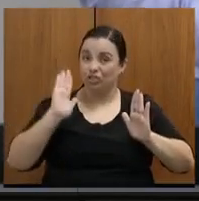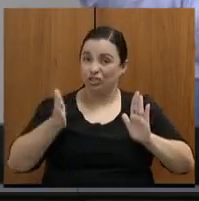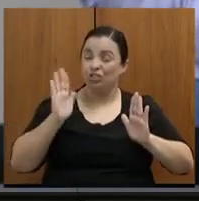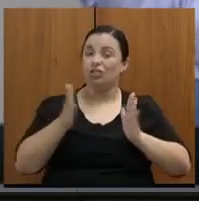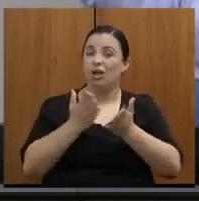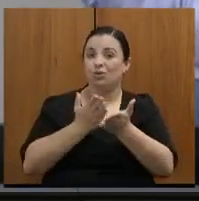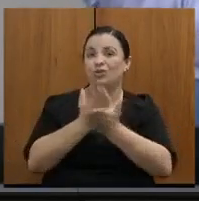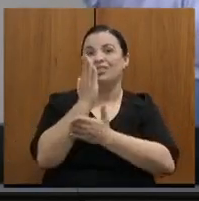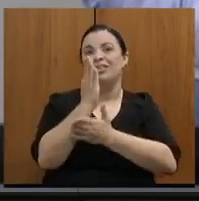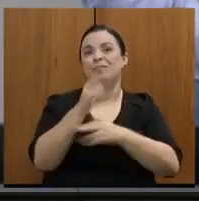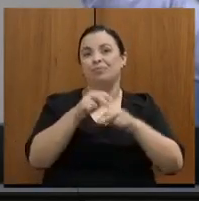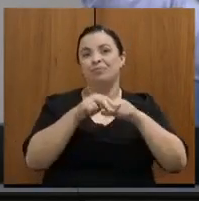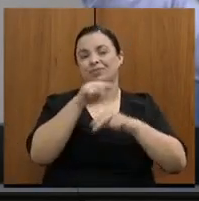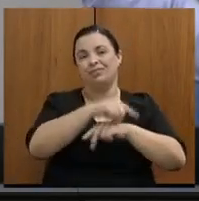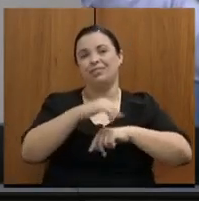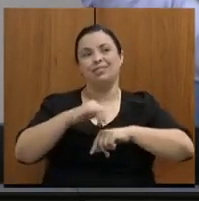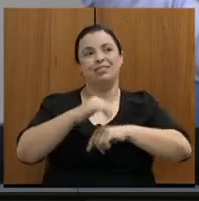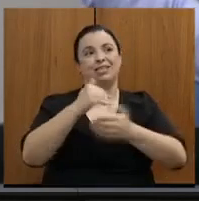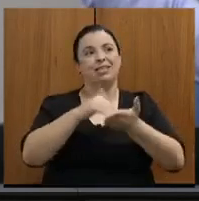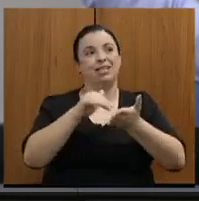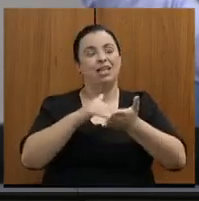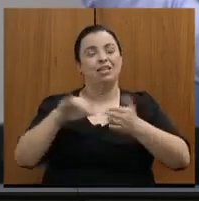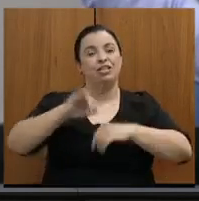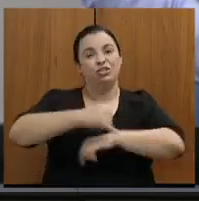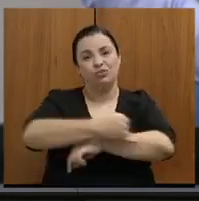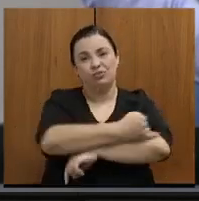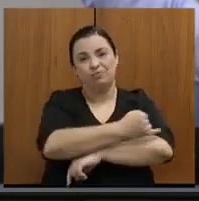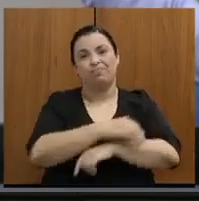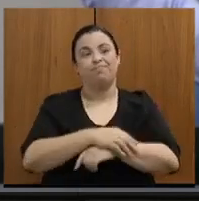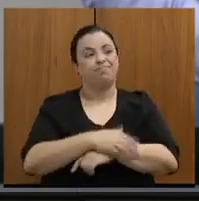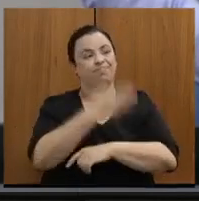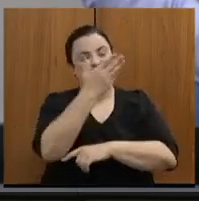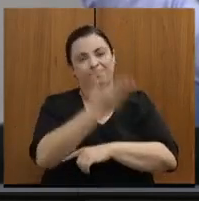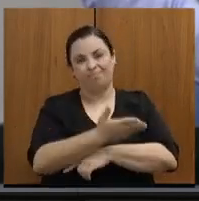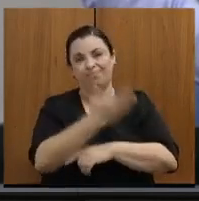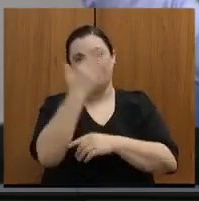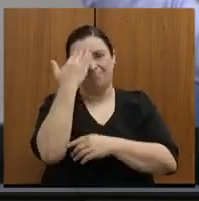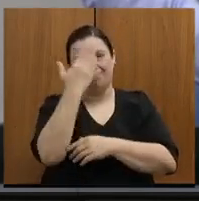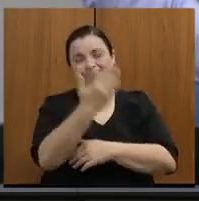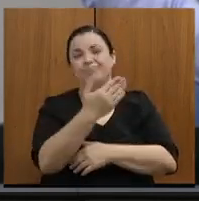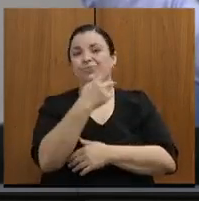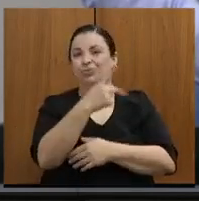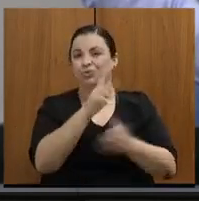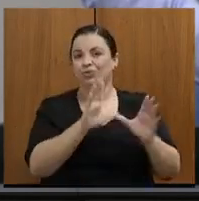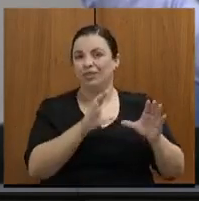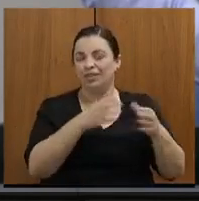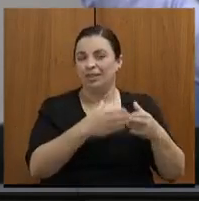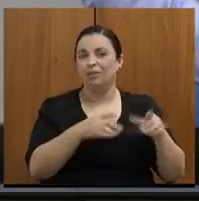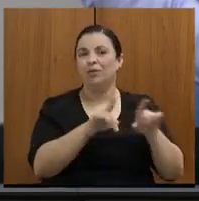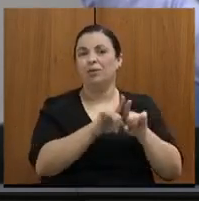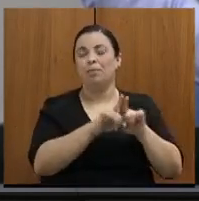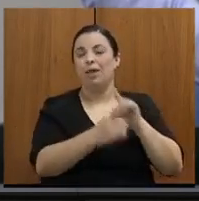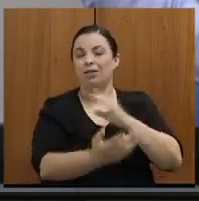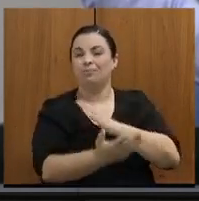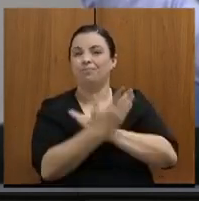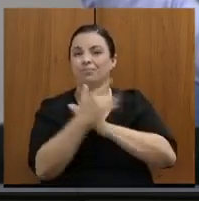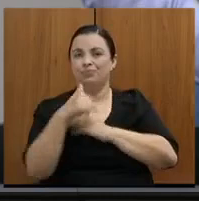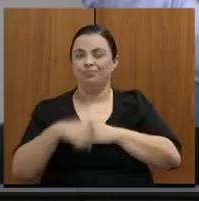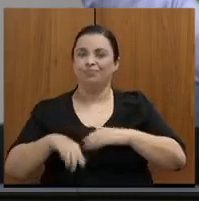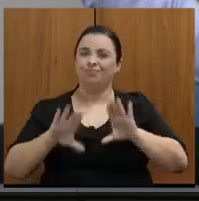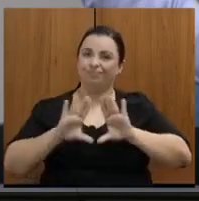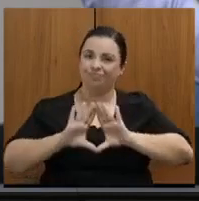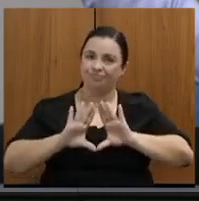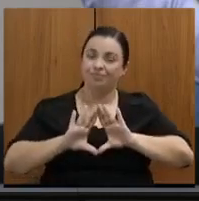queria agradecer ao secretário também, sua equipe tem ajudado a todos os deputados, a Assembleia Legislativa, muito,